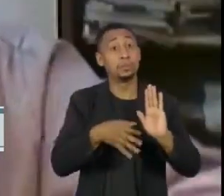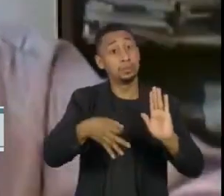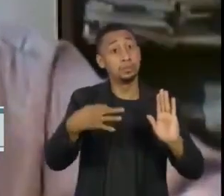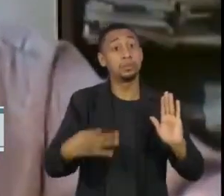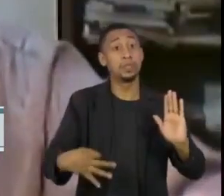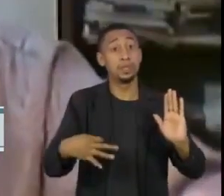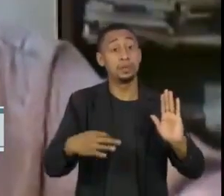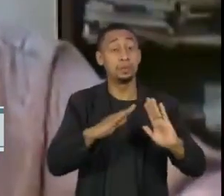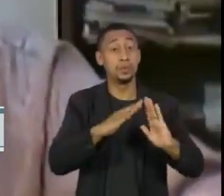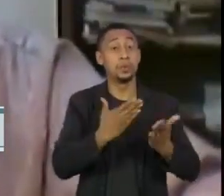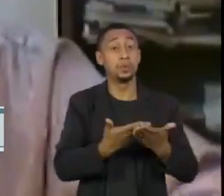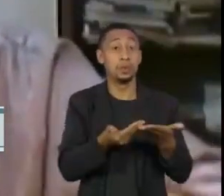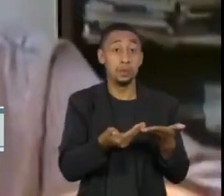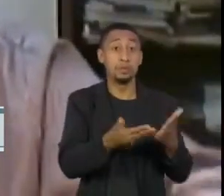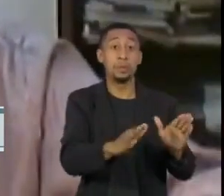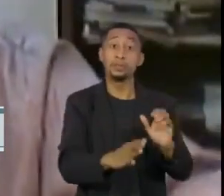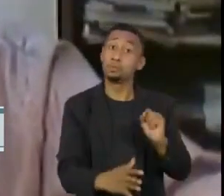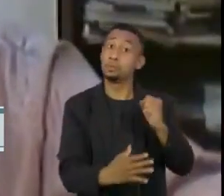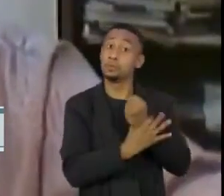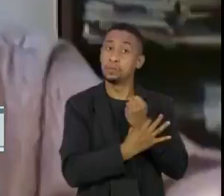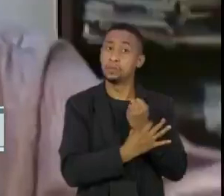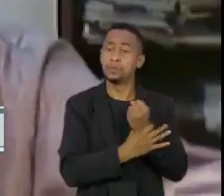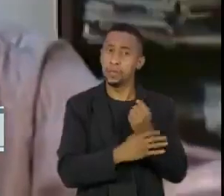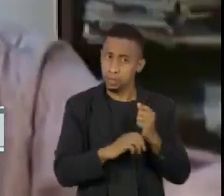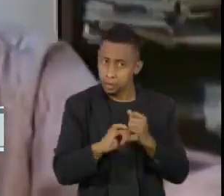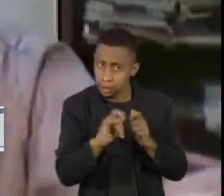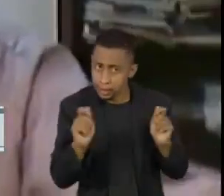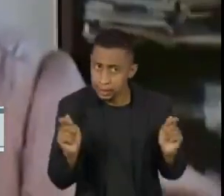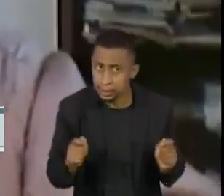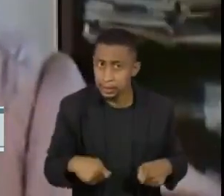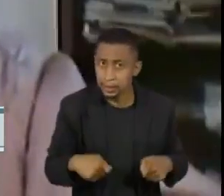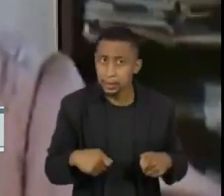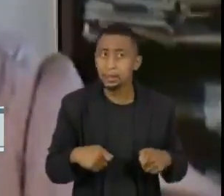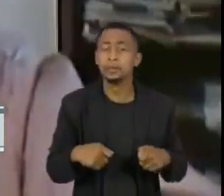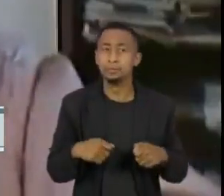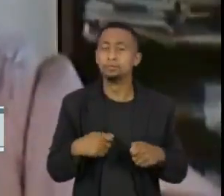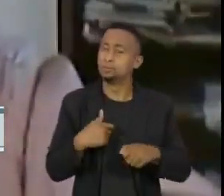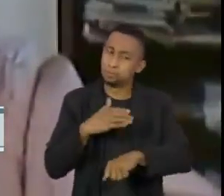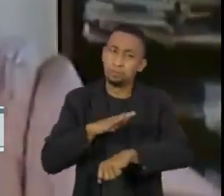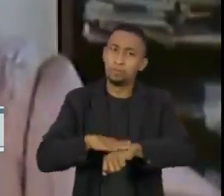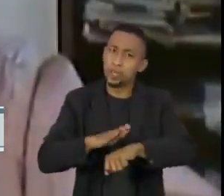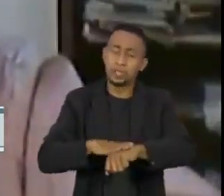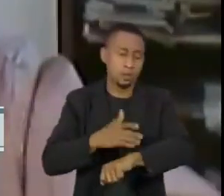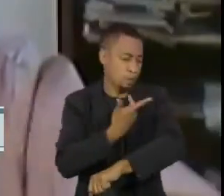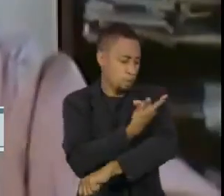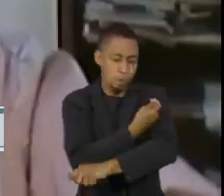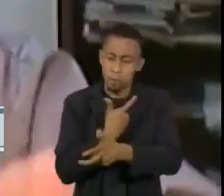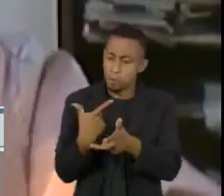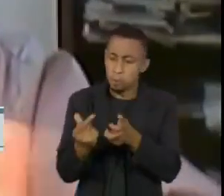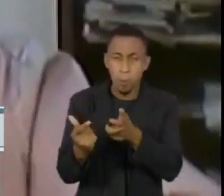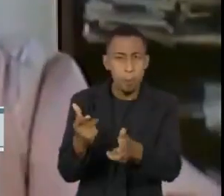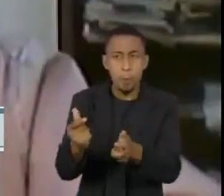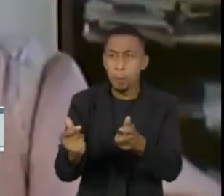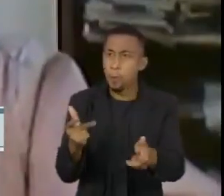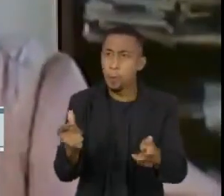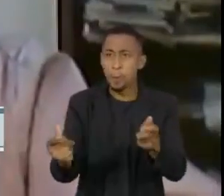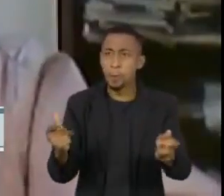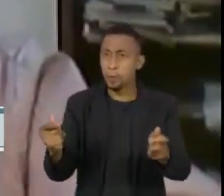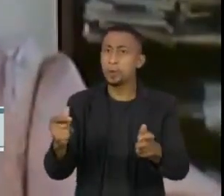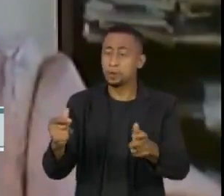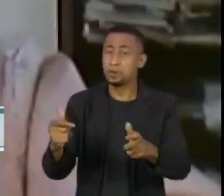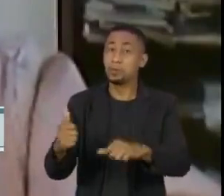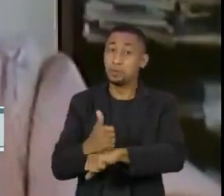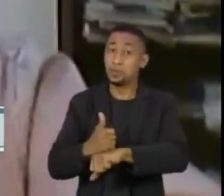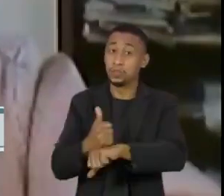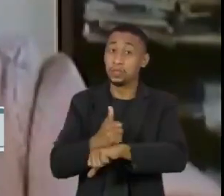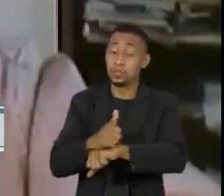a funcionar de maneira segura. E, se for possível, temos que procurar vacinar os trabalhadores da educação para lhes dar uma